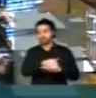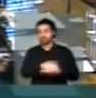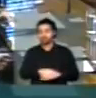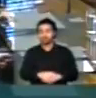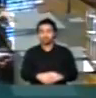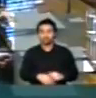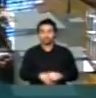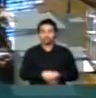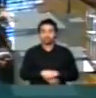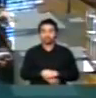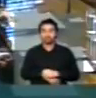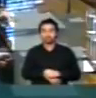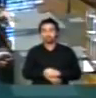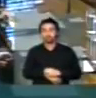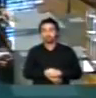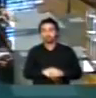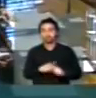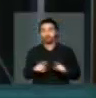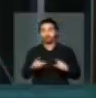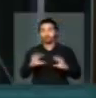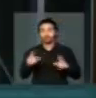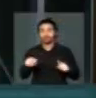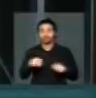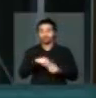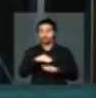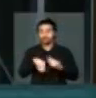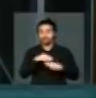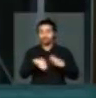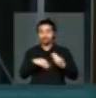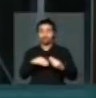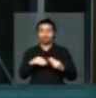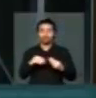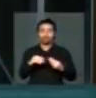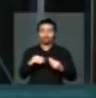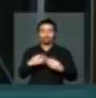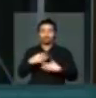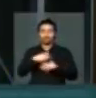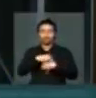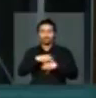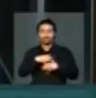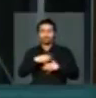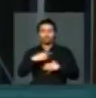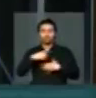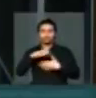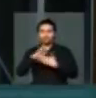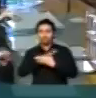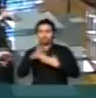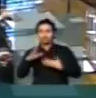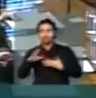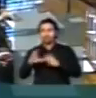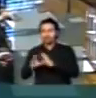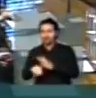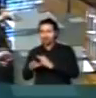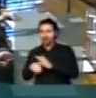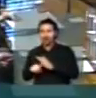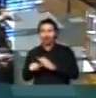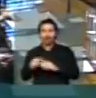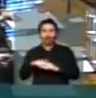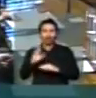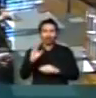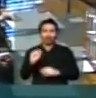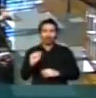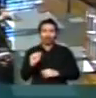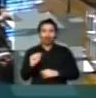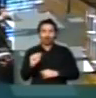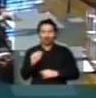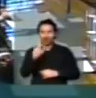entanto, claro que isso tudo é misturado com conjunto de sentimentos. Há aqueles que roubam lá embaixo, a partir do